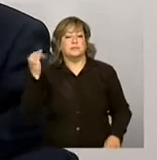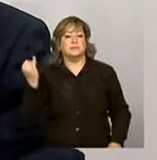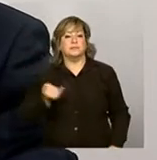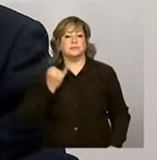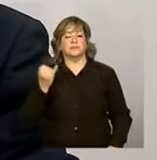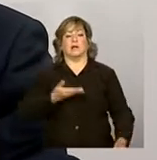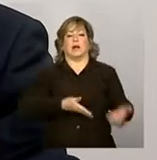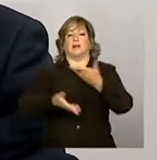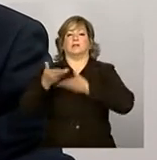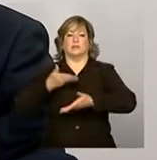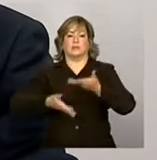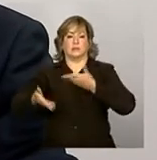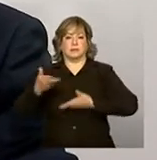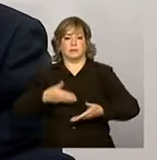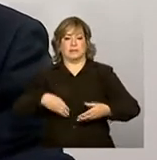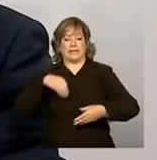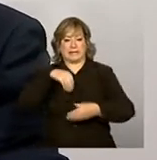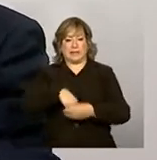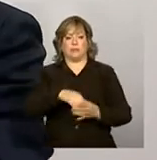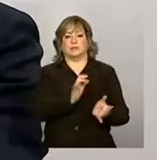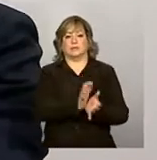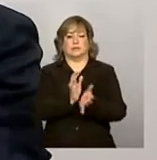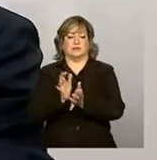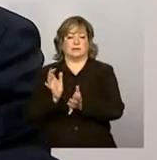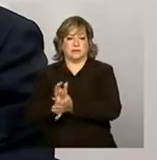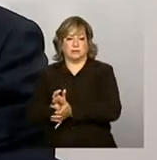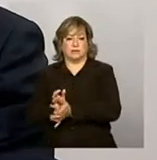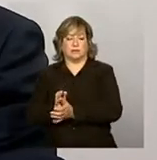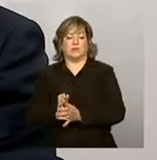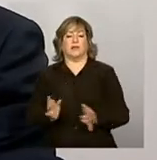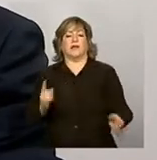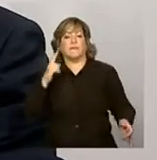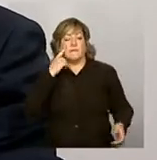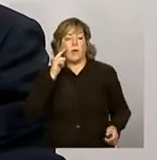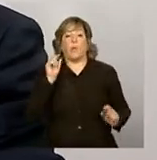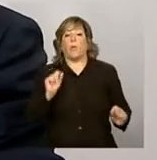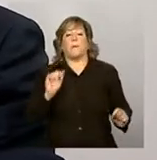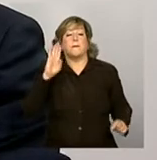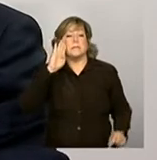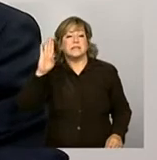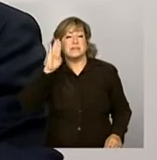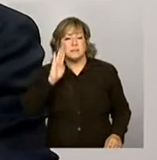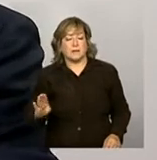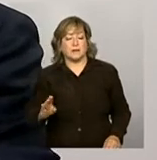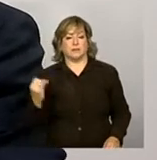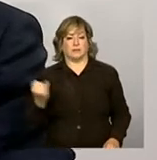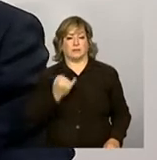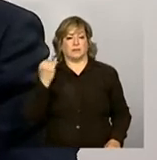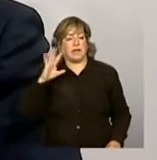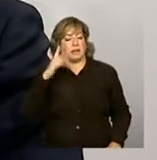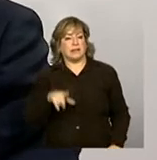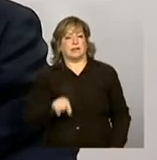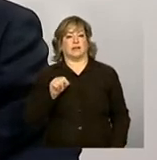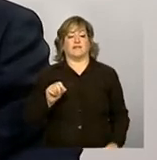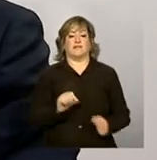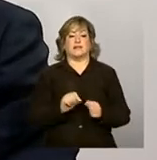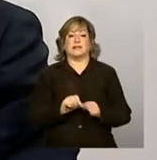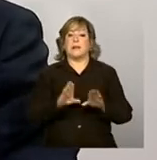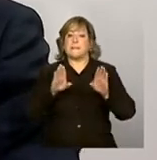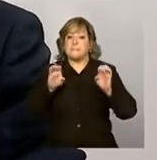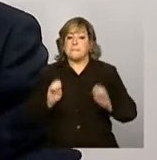articulação intersetorial para tanto elencar as prioridades como para as decisões serem bem